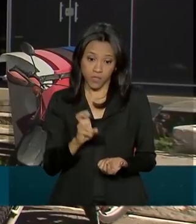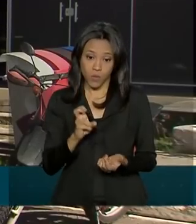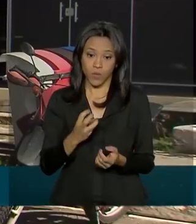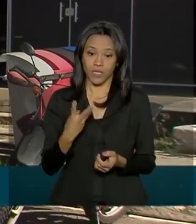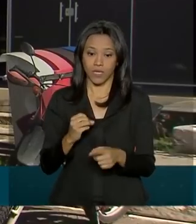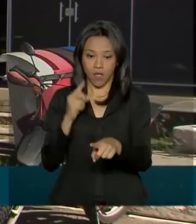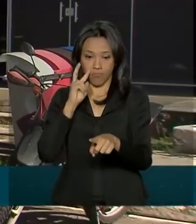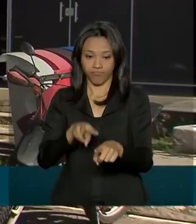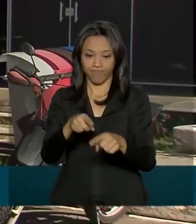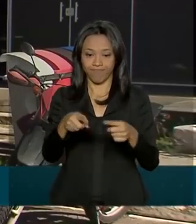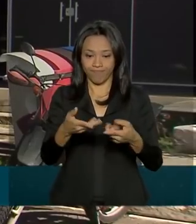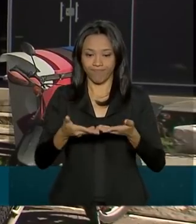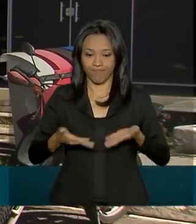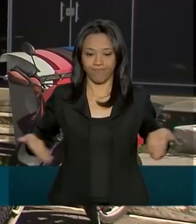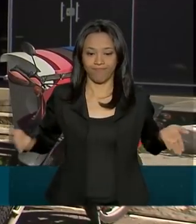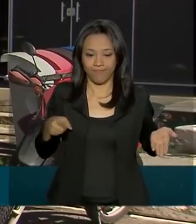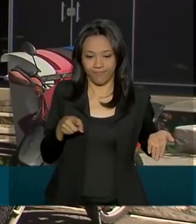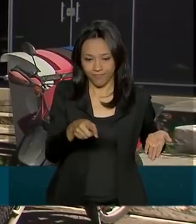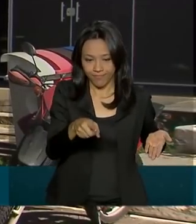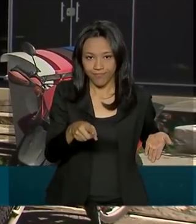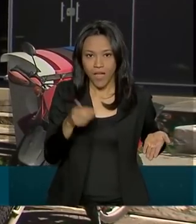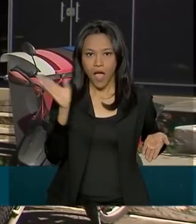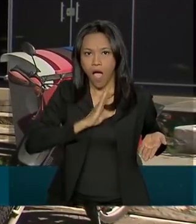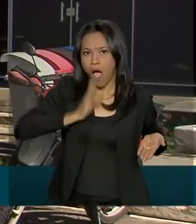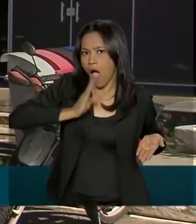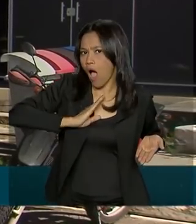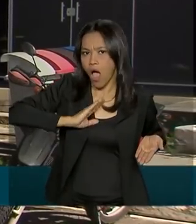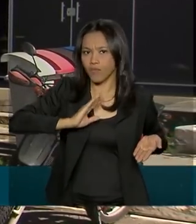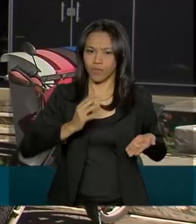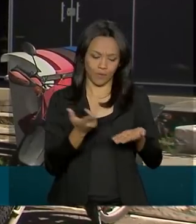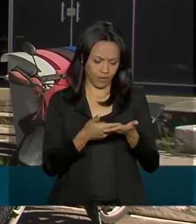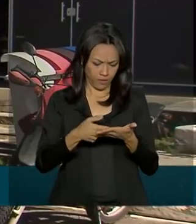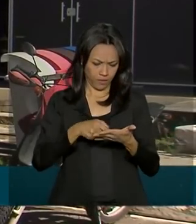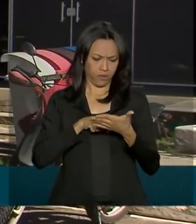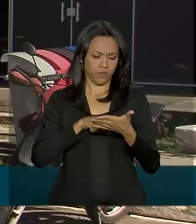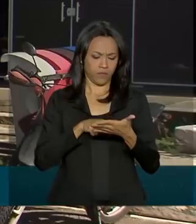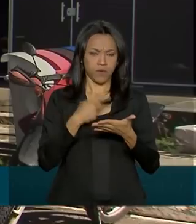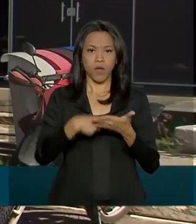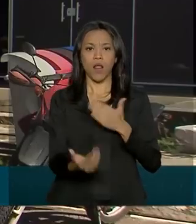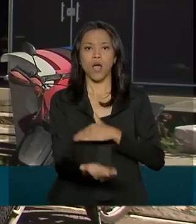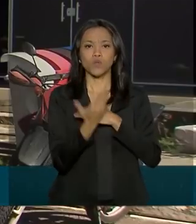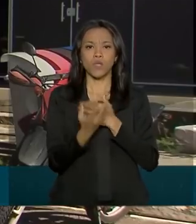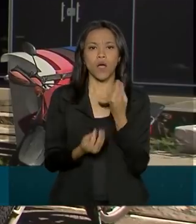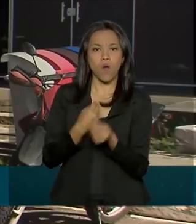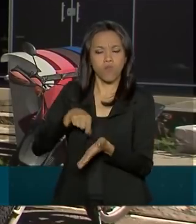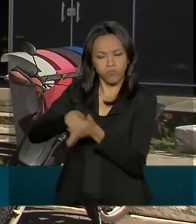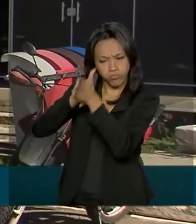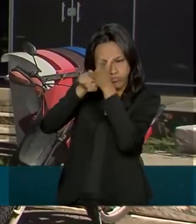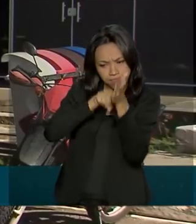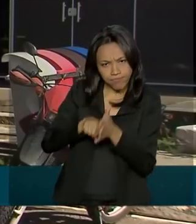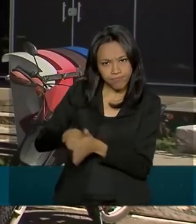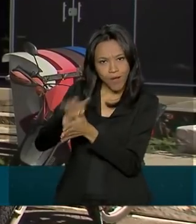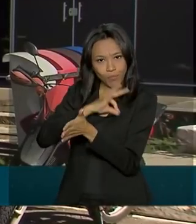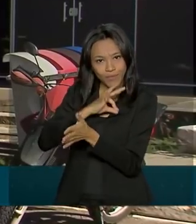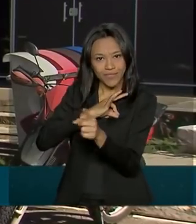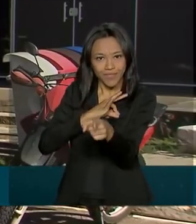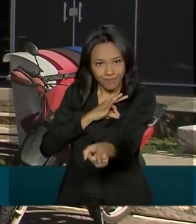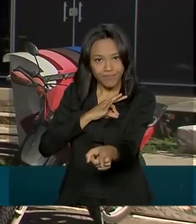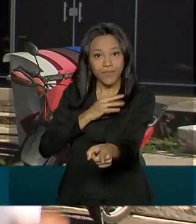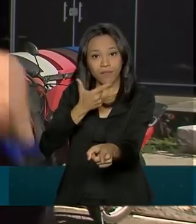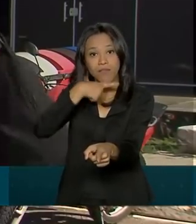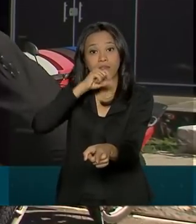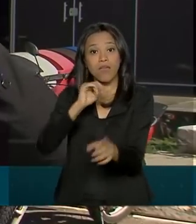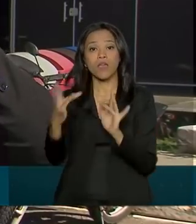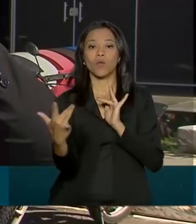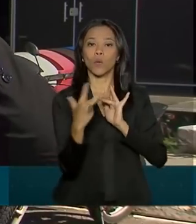esse canal foi criado para que as informações cheguem mais rápido às autoridades e para ajudar no serviço de inteligência da polícia. A gente destaca que quem